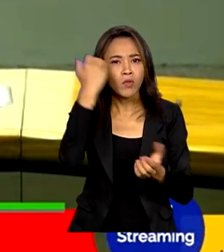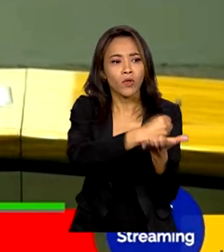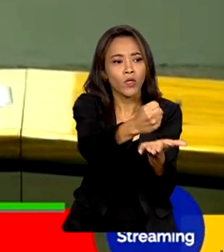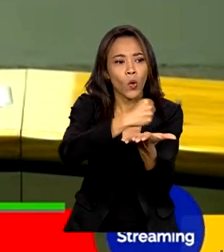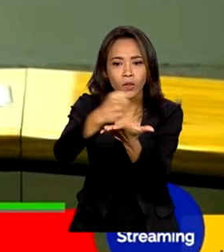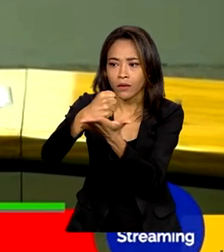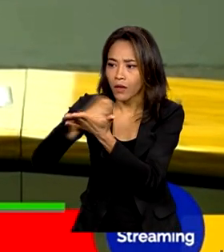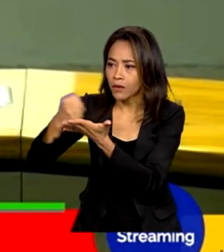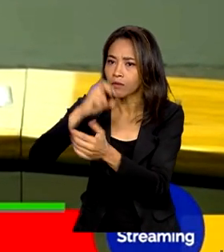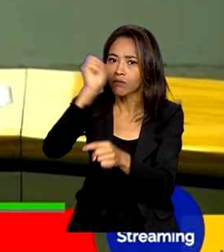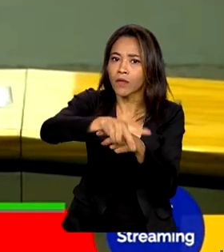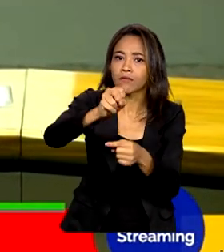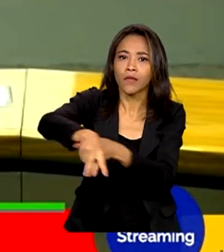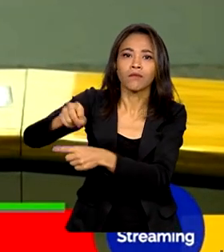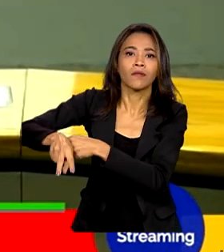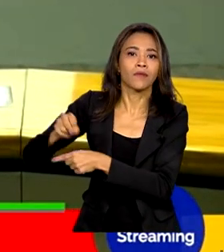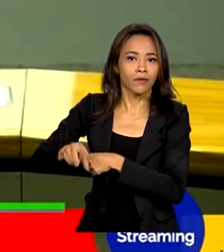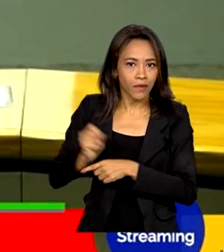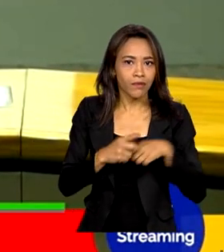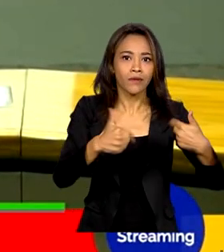acompanhada de uma retomada do nível de emprego.